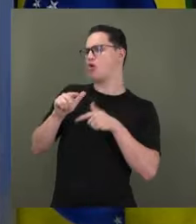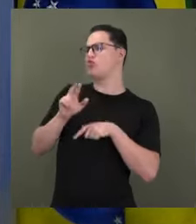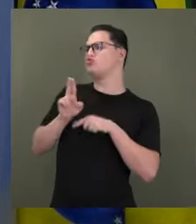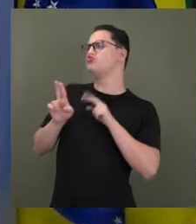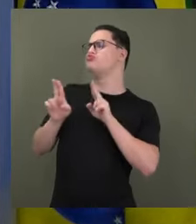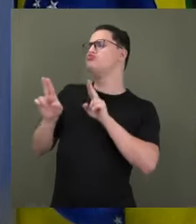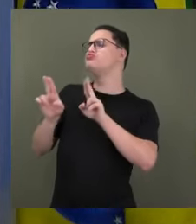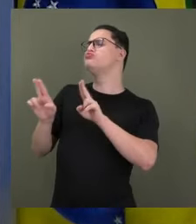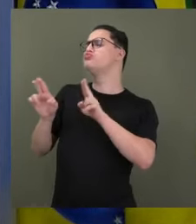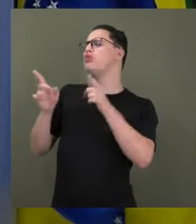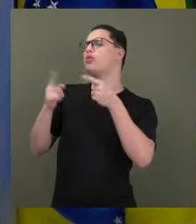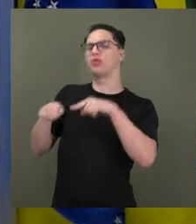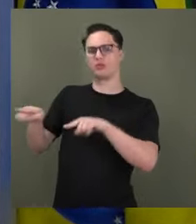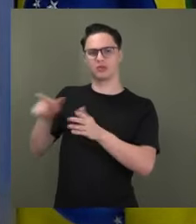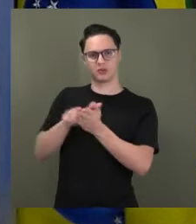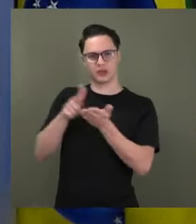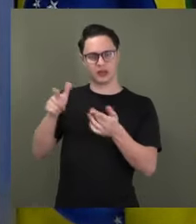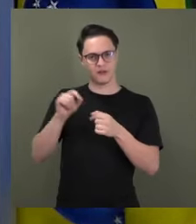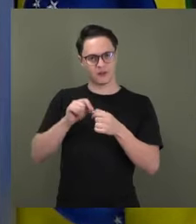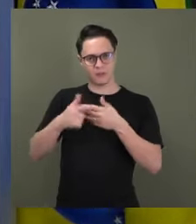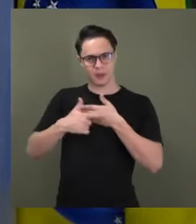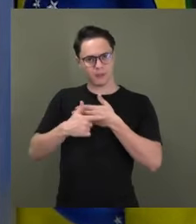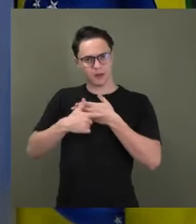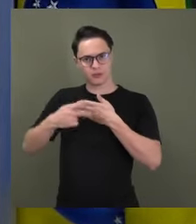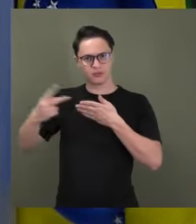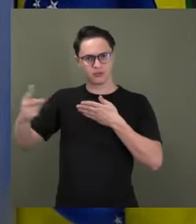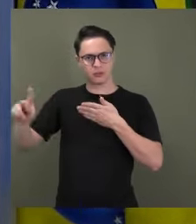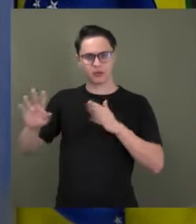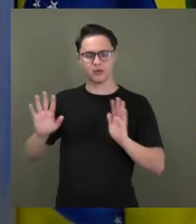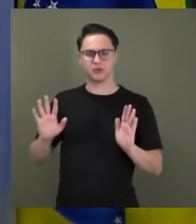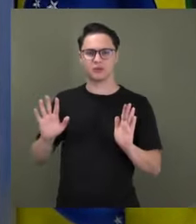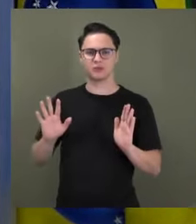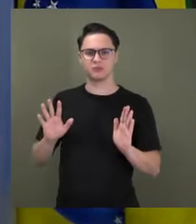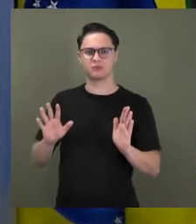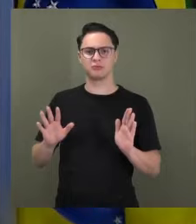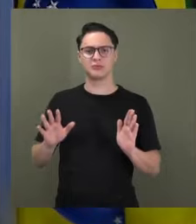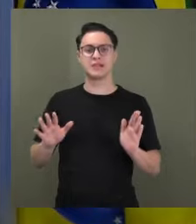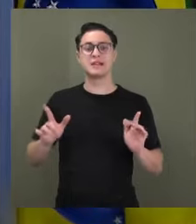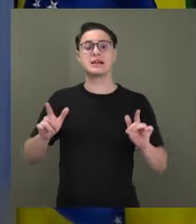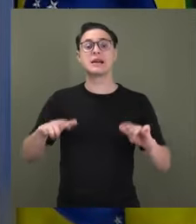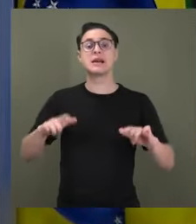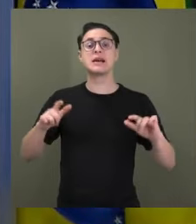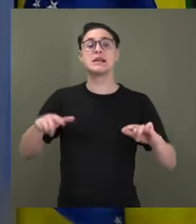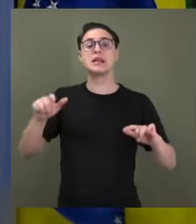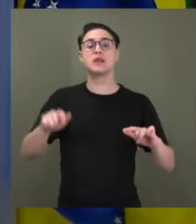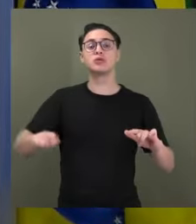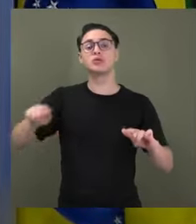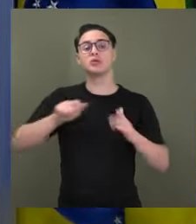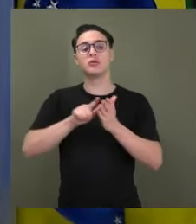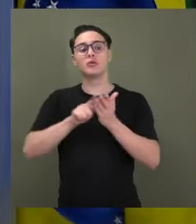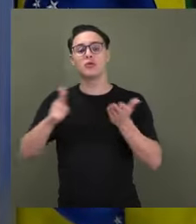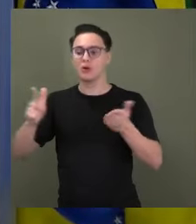jornalista, que fez o seu papel. Cadê as associações de jornalismo para se